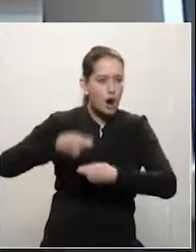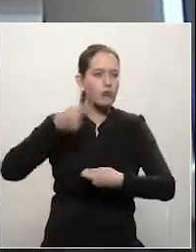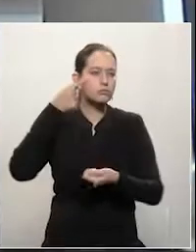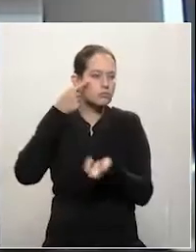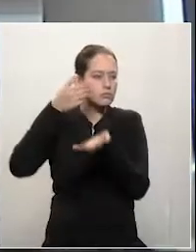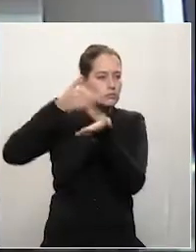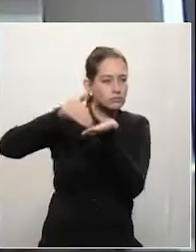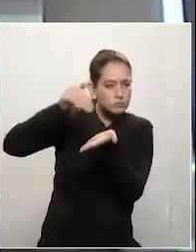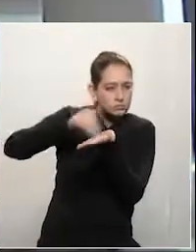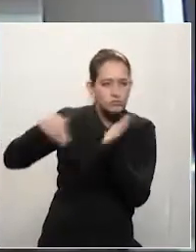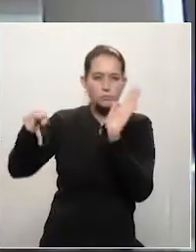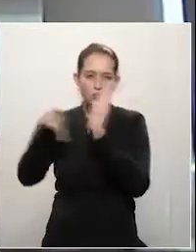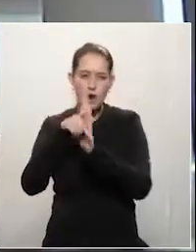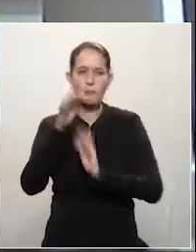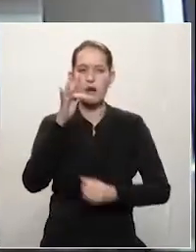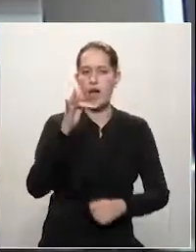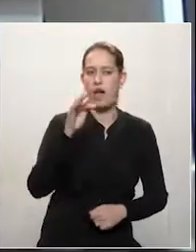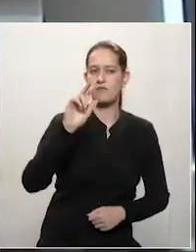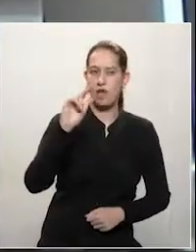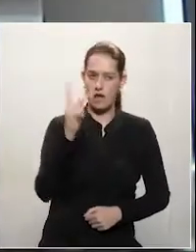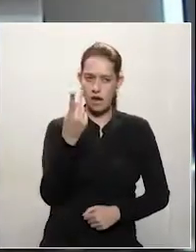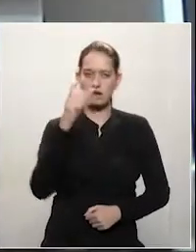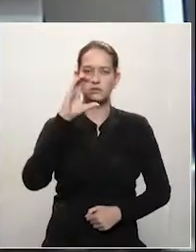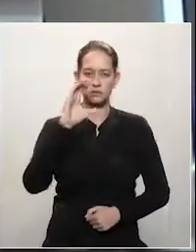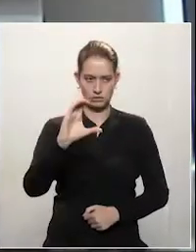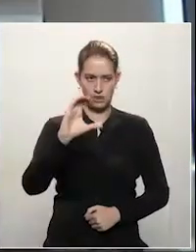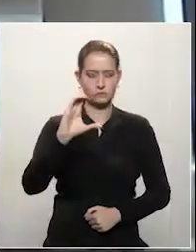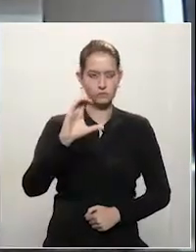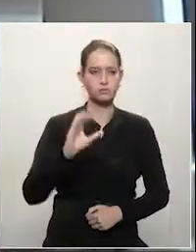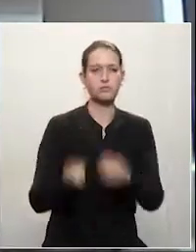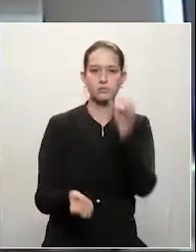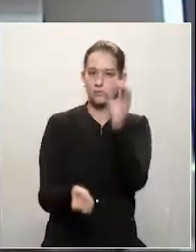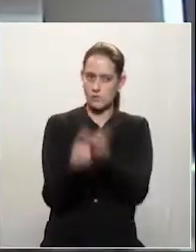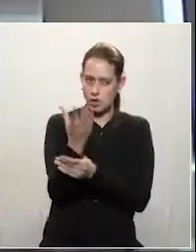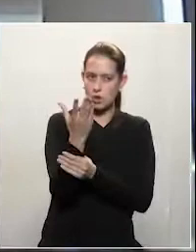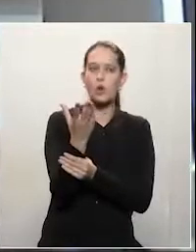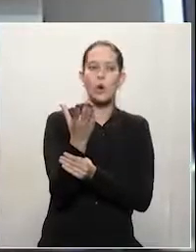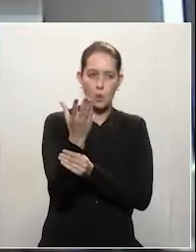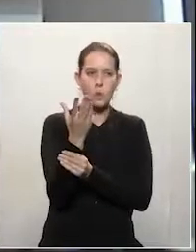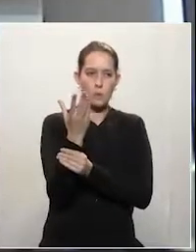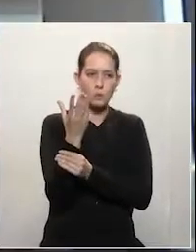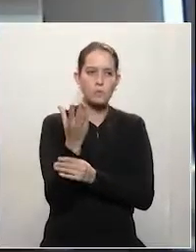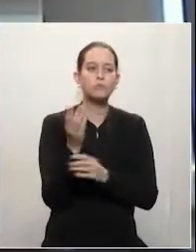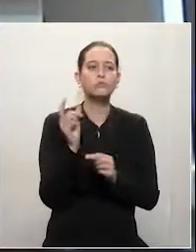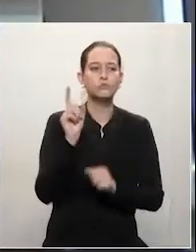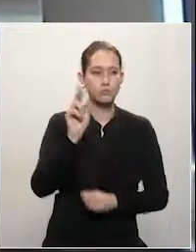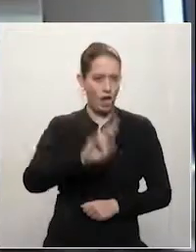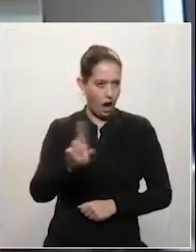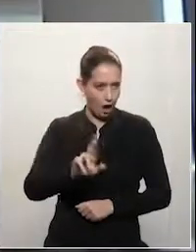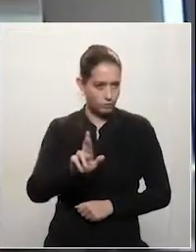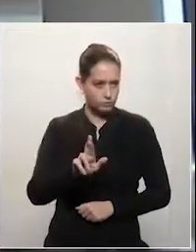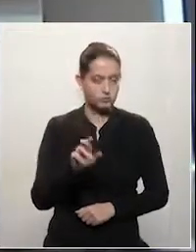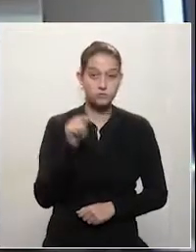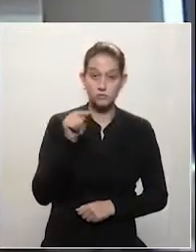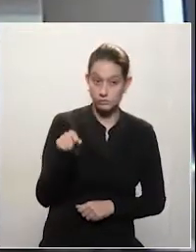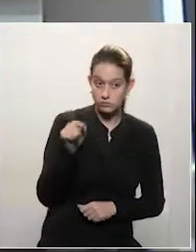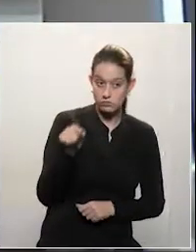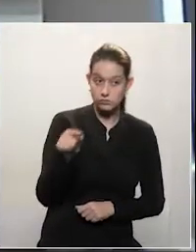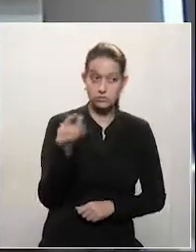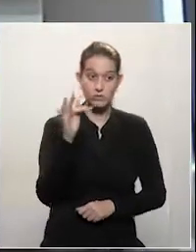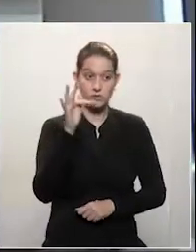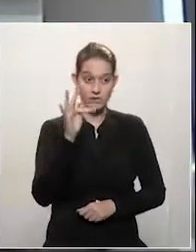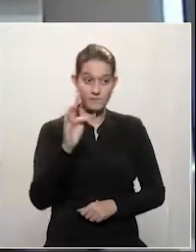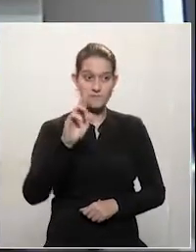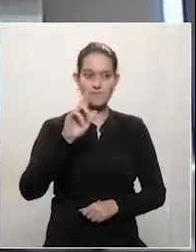Augusto Franco e tantos outros, comandou aquele que foi um processo que, depois de 20 anos de